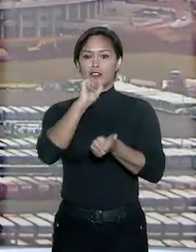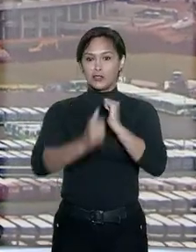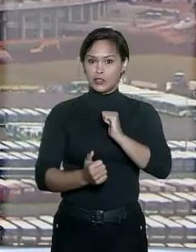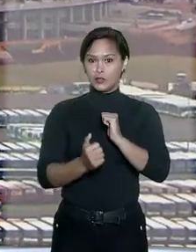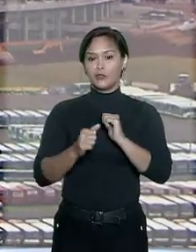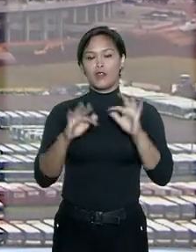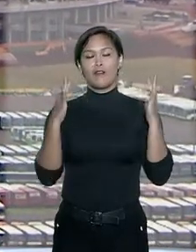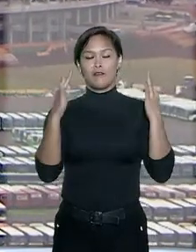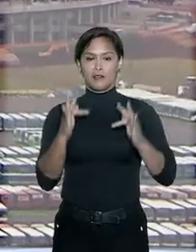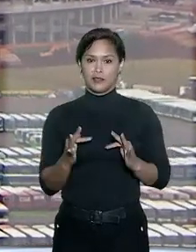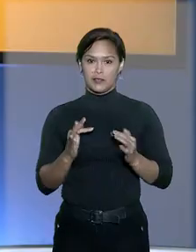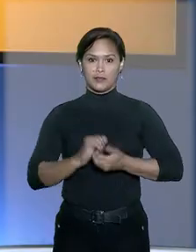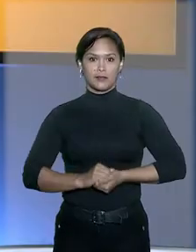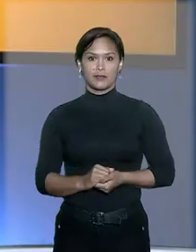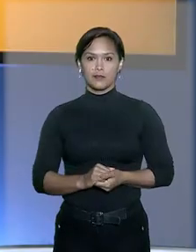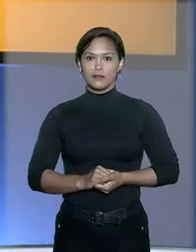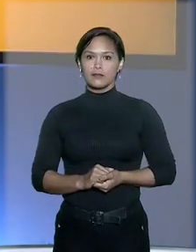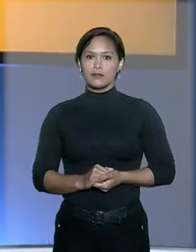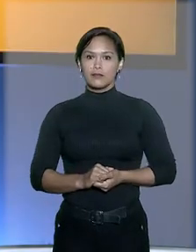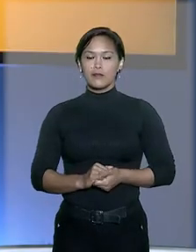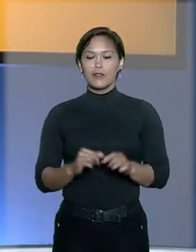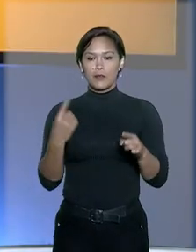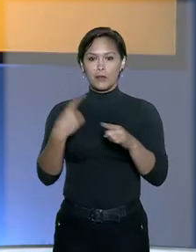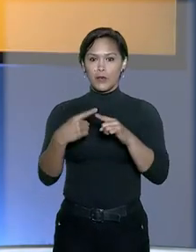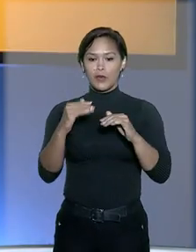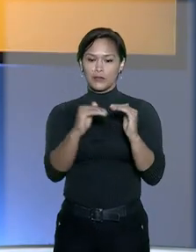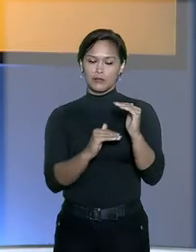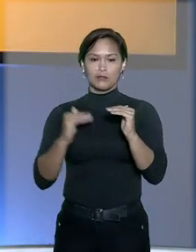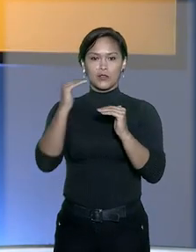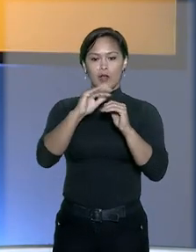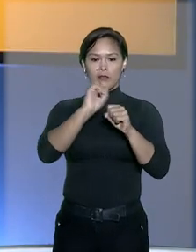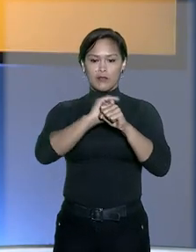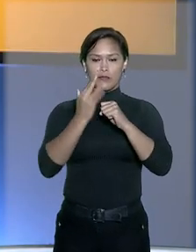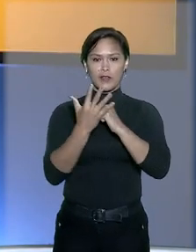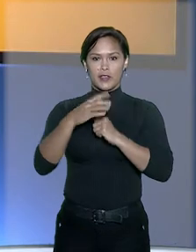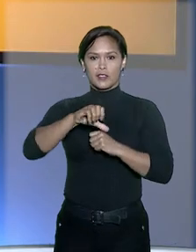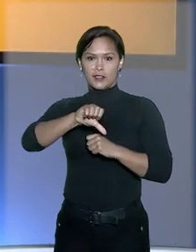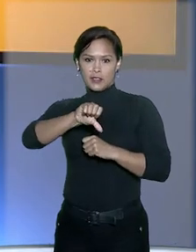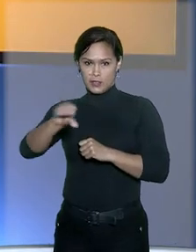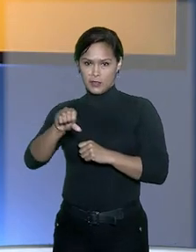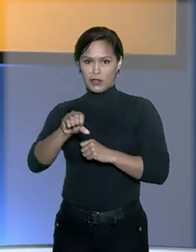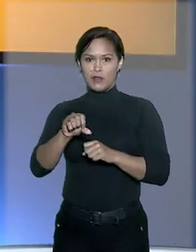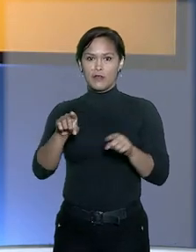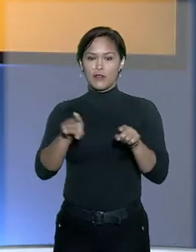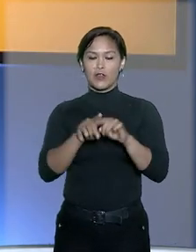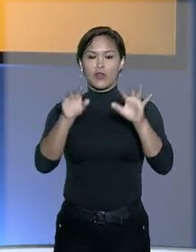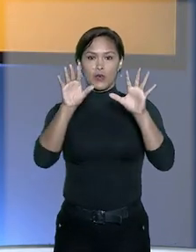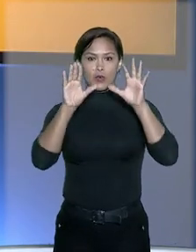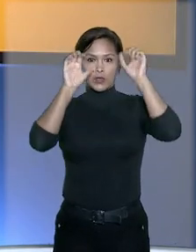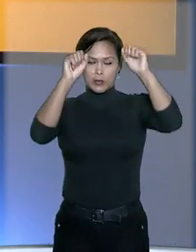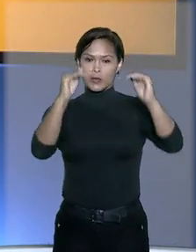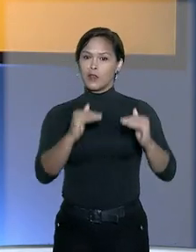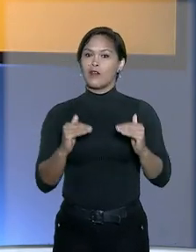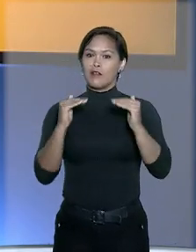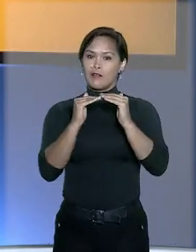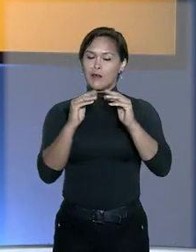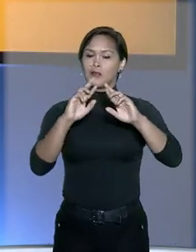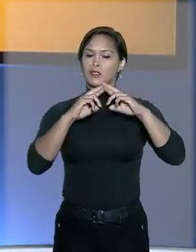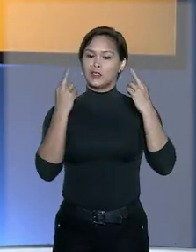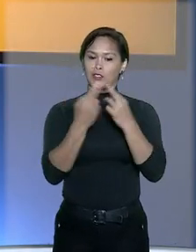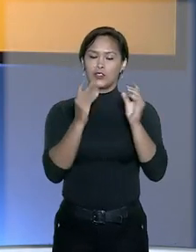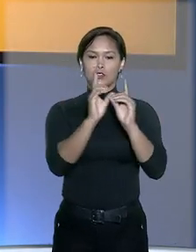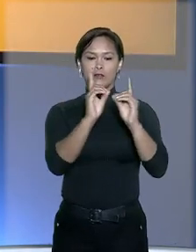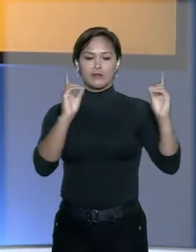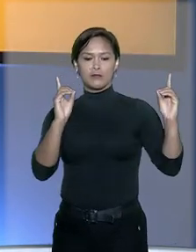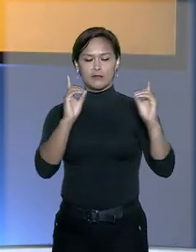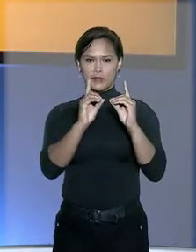e festas. Por causa do avanço da pandemia da Covid-19, o Tribunal vai manter as sessões de julgamentos